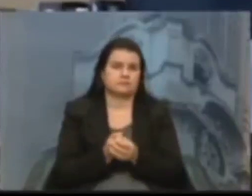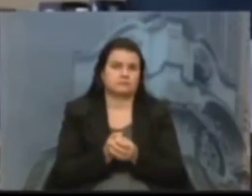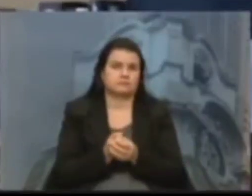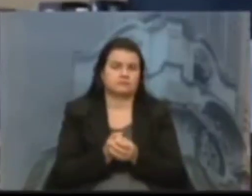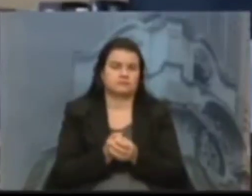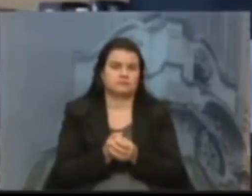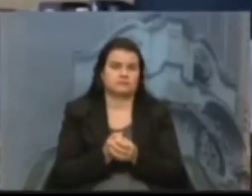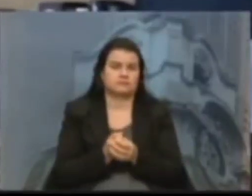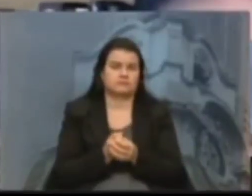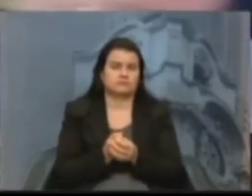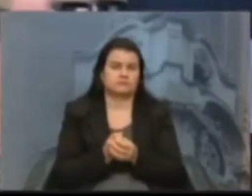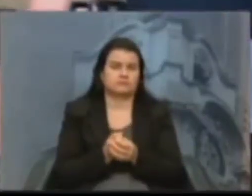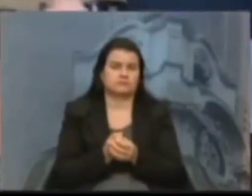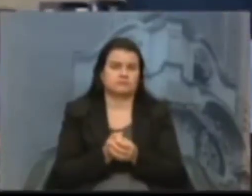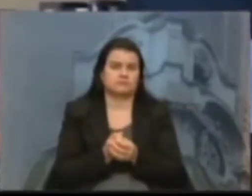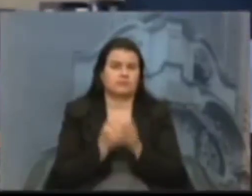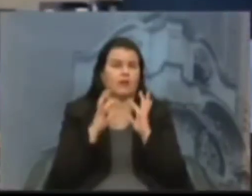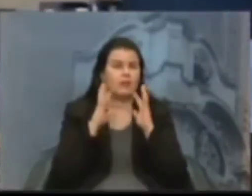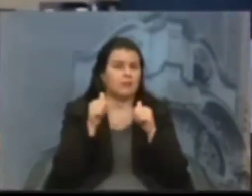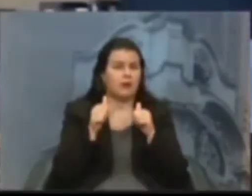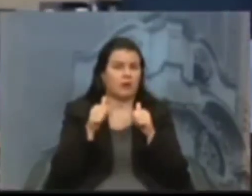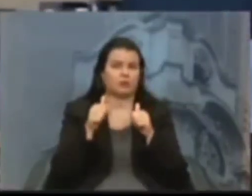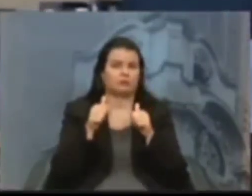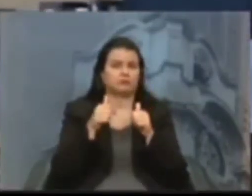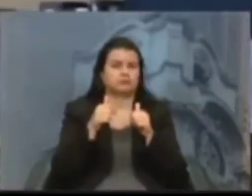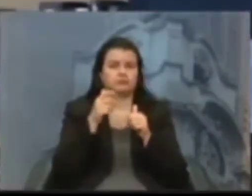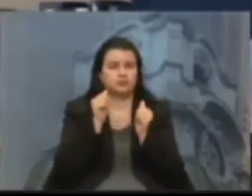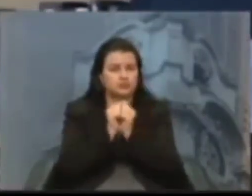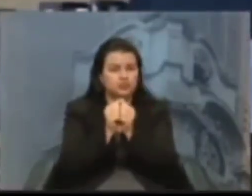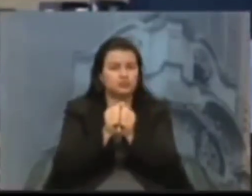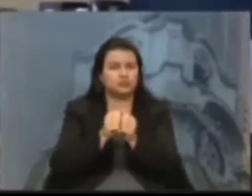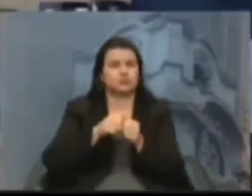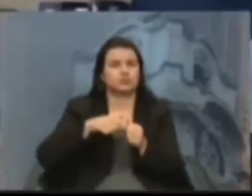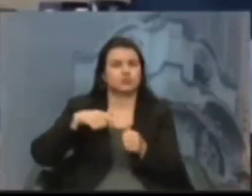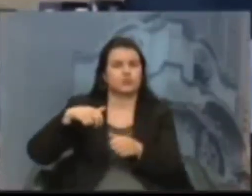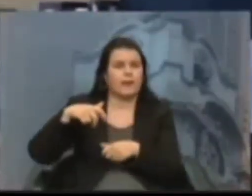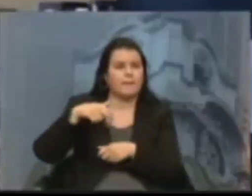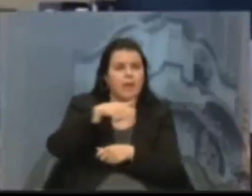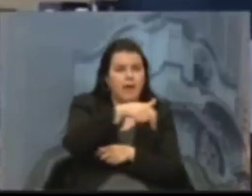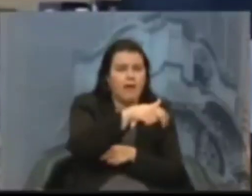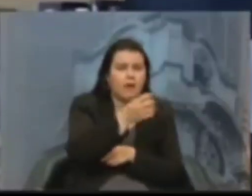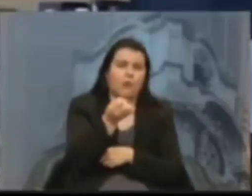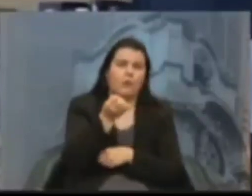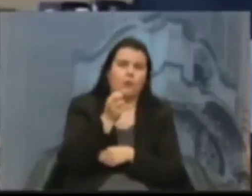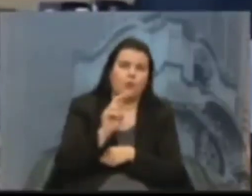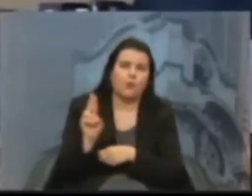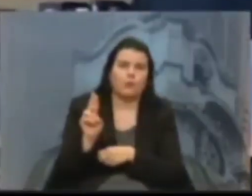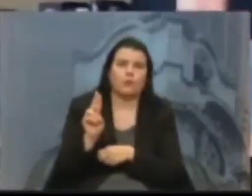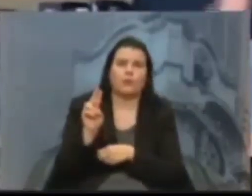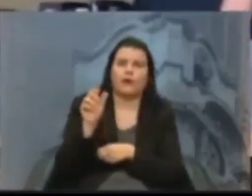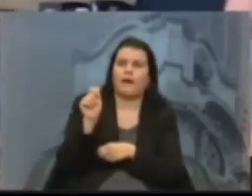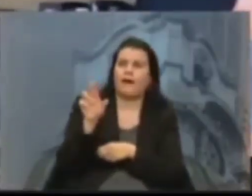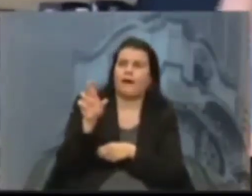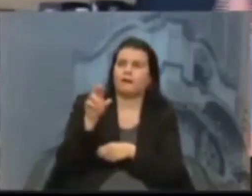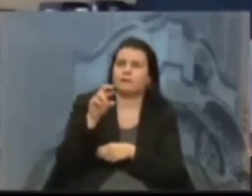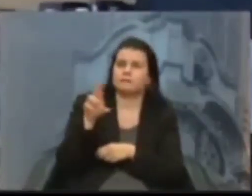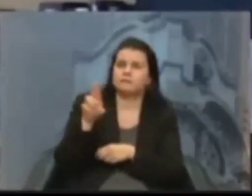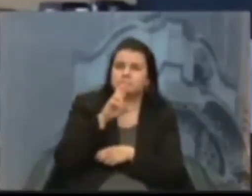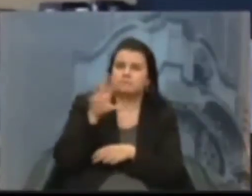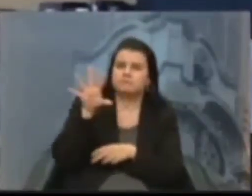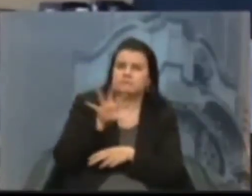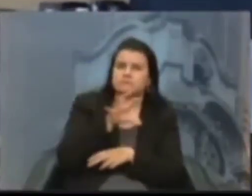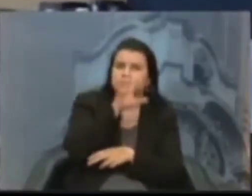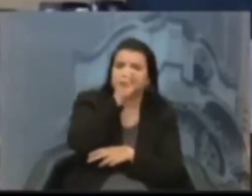para caminhar, um momento para tomar um ar. E parece que muitas